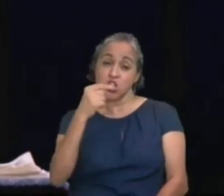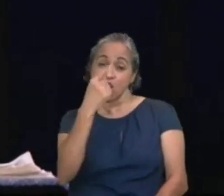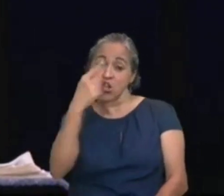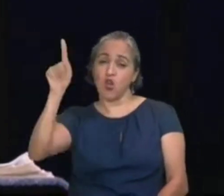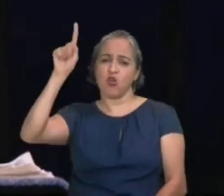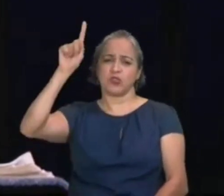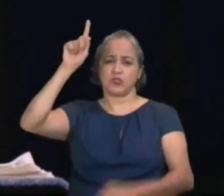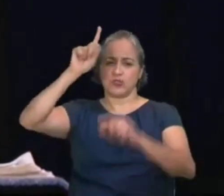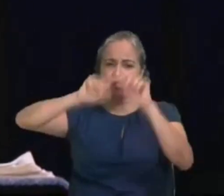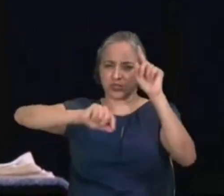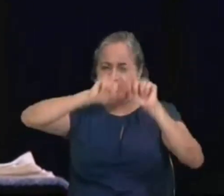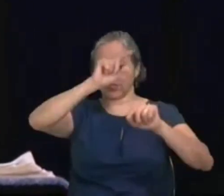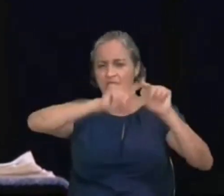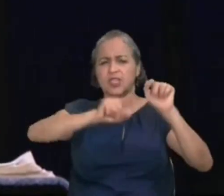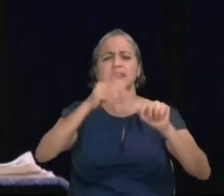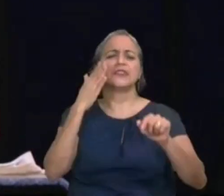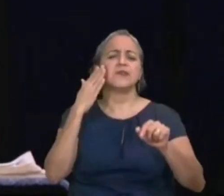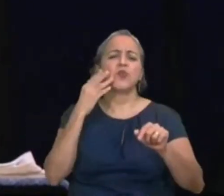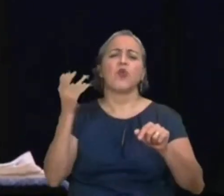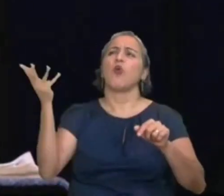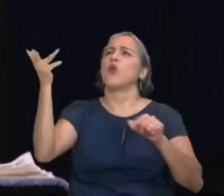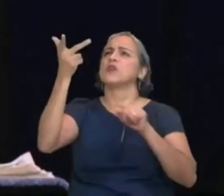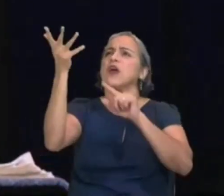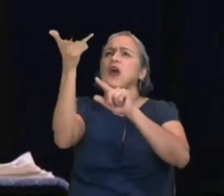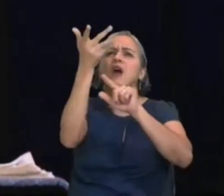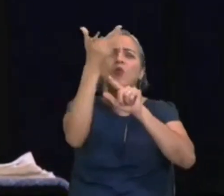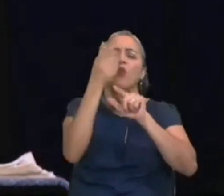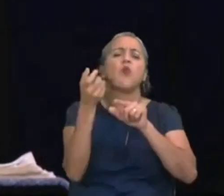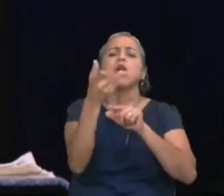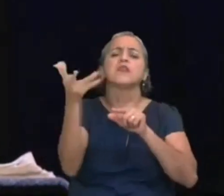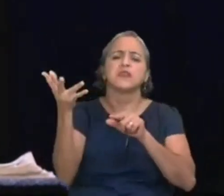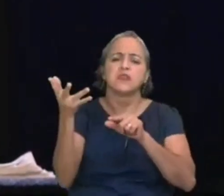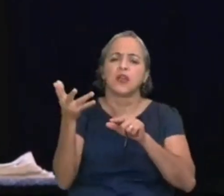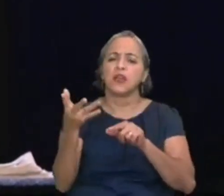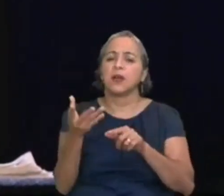galáxias tem? Bilhões de galáxias, com bilhões de estrelas,